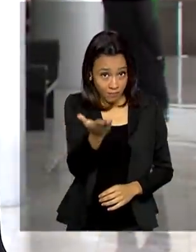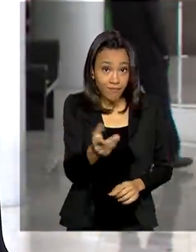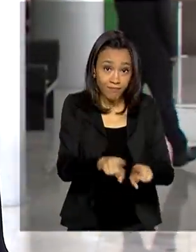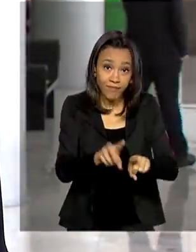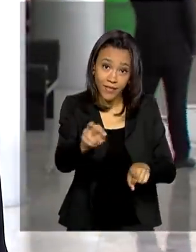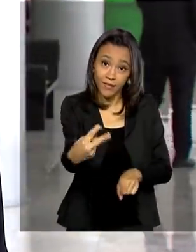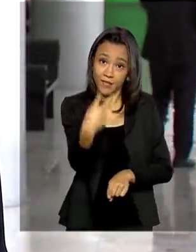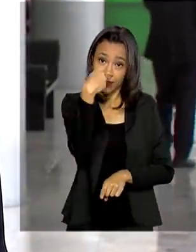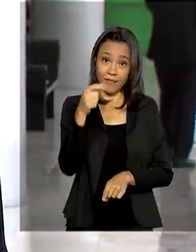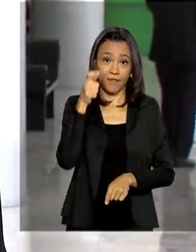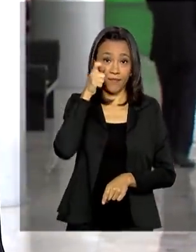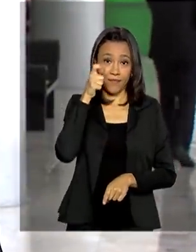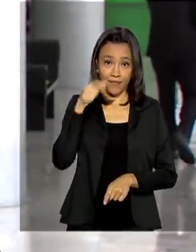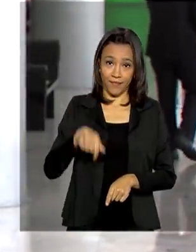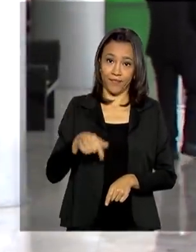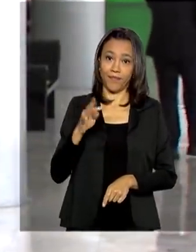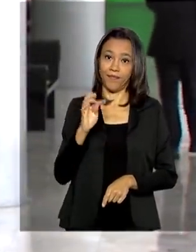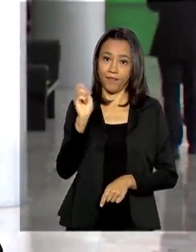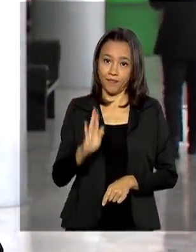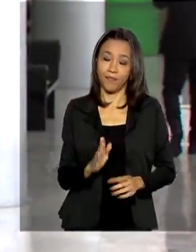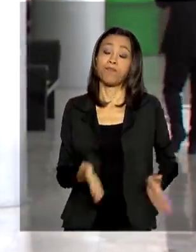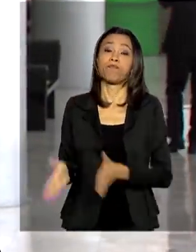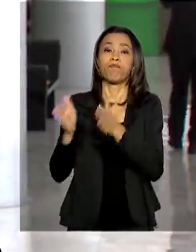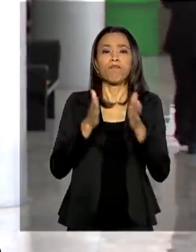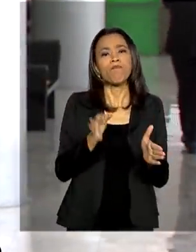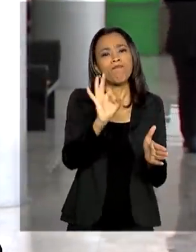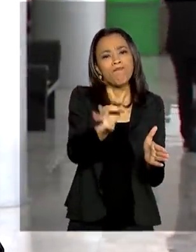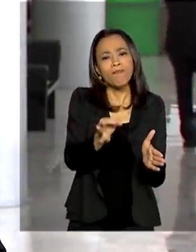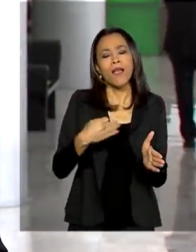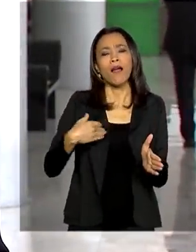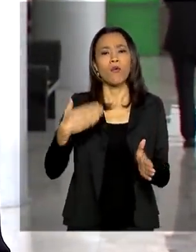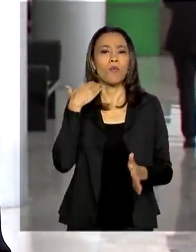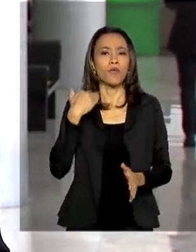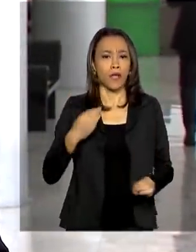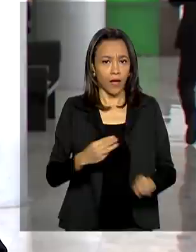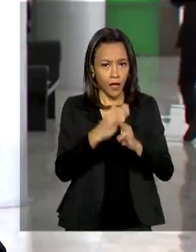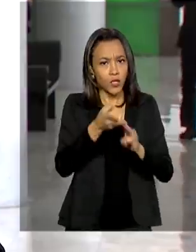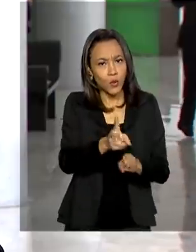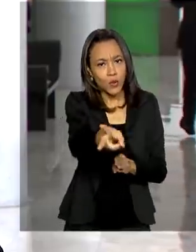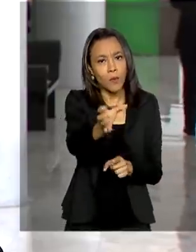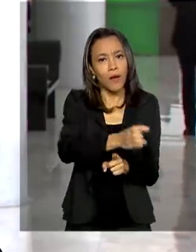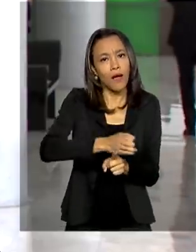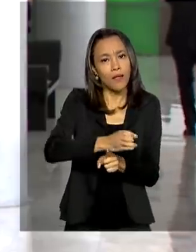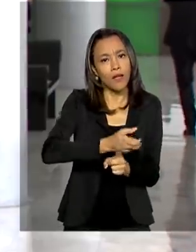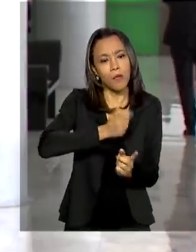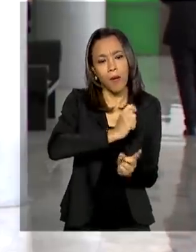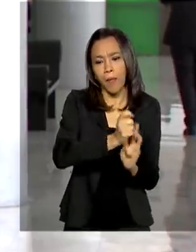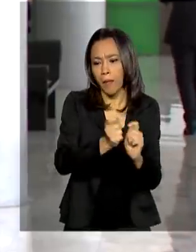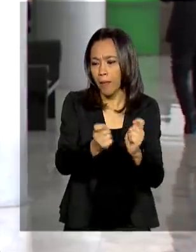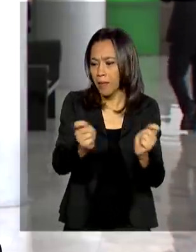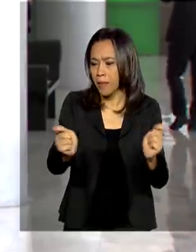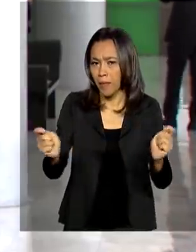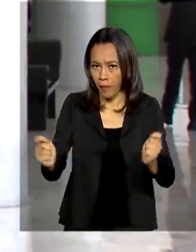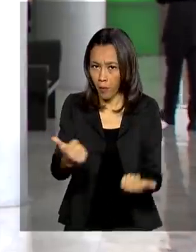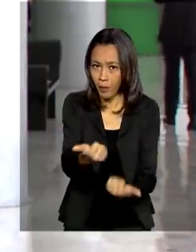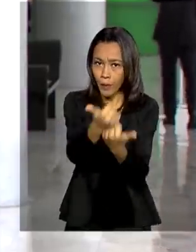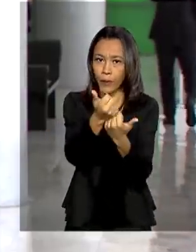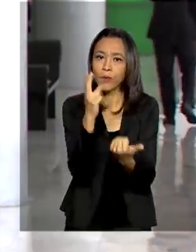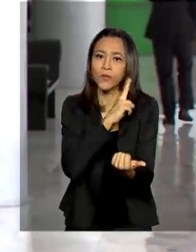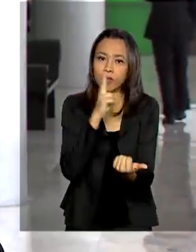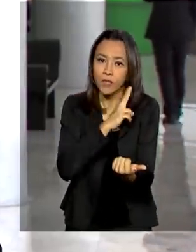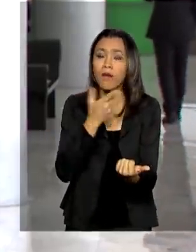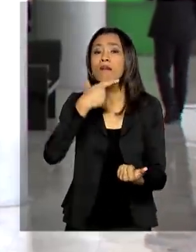a TV Brasil. É isso mesmo, a Caixa Econômica segue com o cronograma de pagamento do auxílio emergencial. E quem